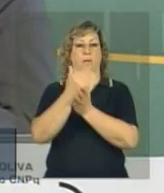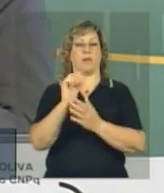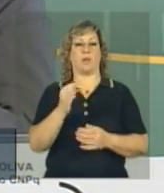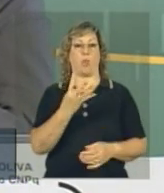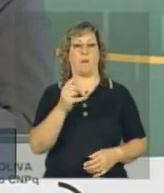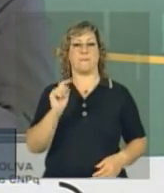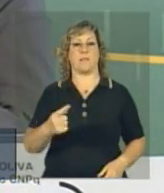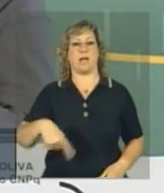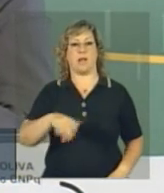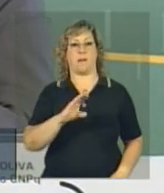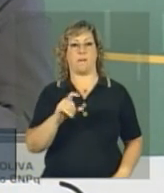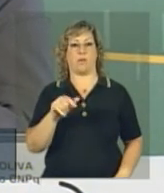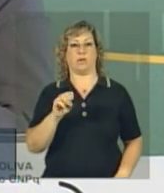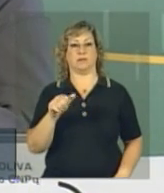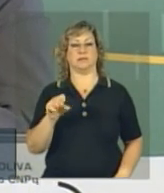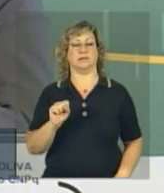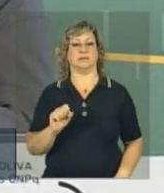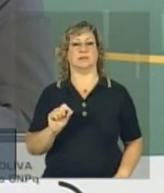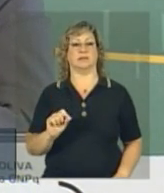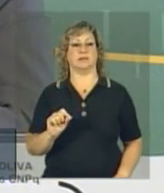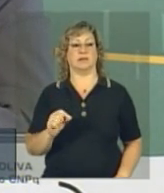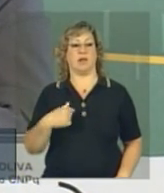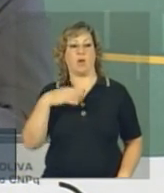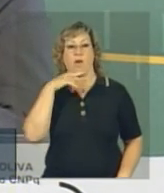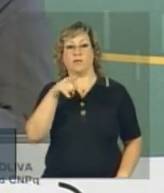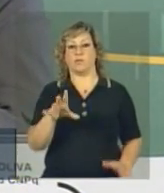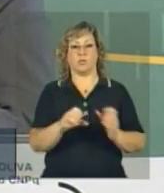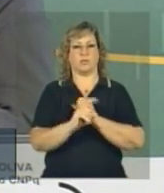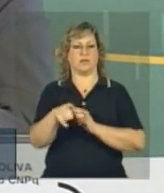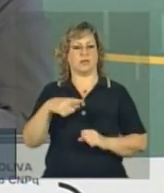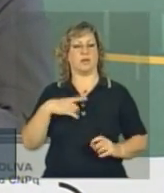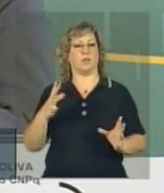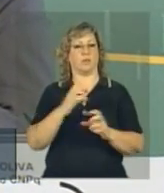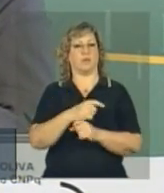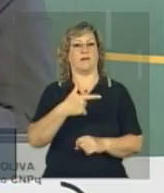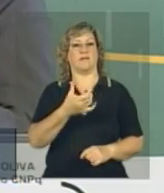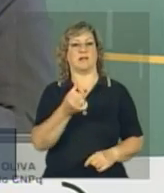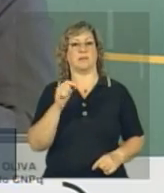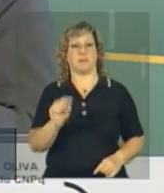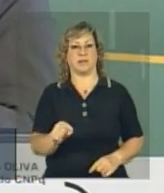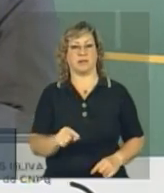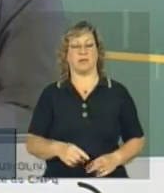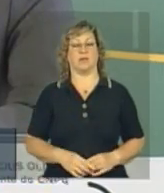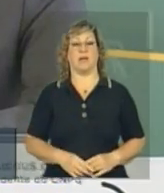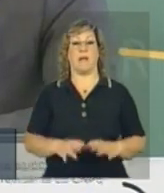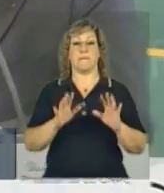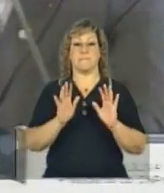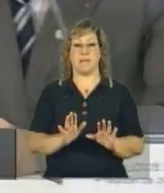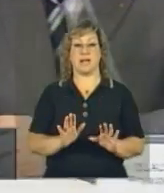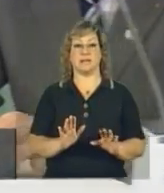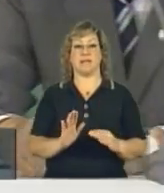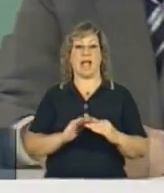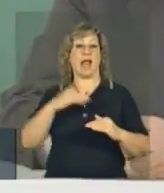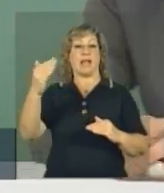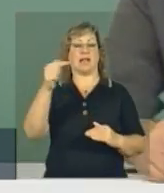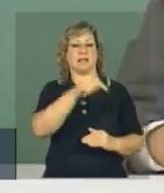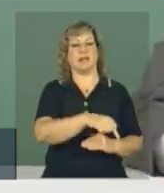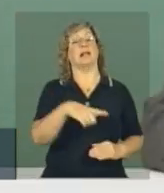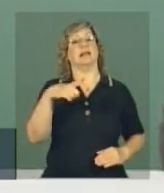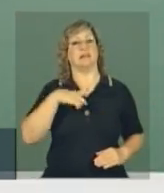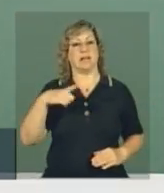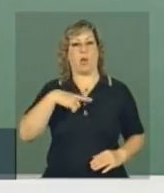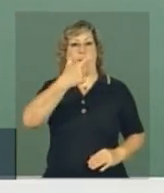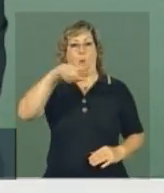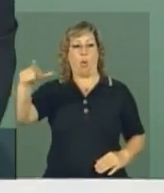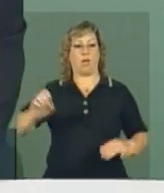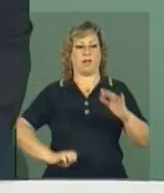4 mil dessas bolsas. Acho que você não fez a soma, a soma lá dava 26 mil. Não, ali dava 26 mil, agora, além daquilo ali, existem outras